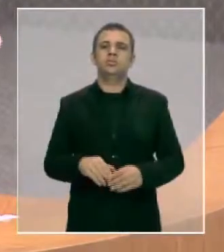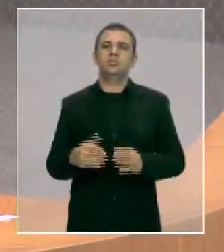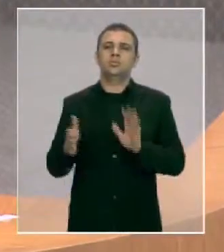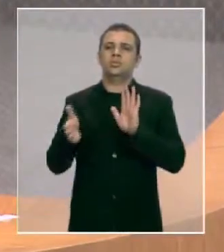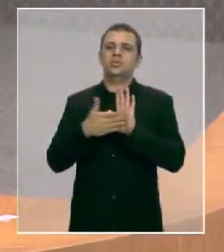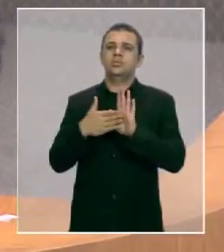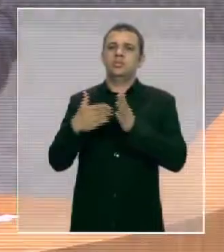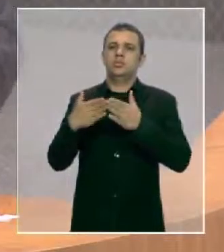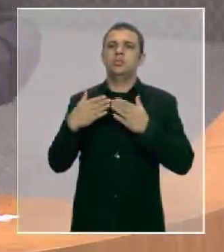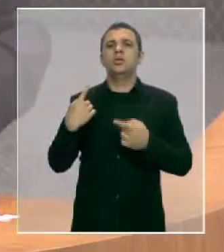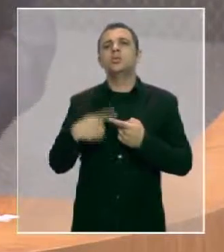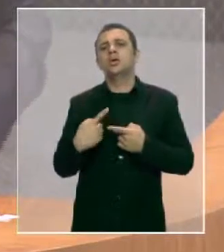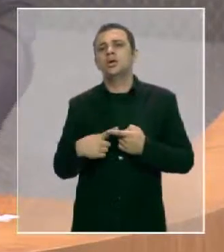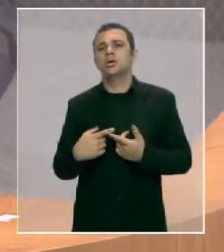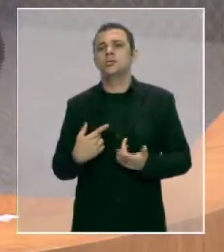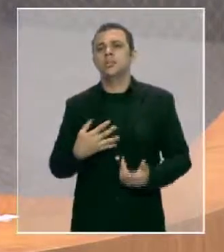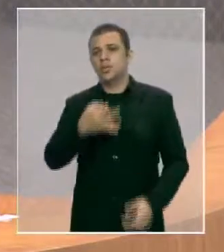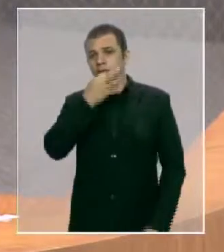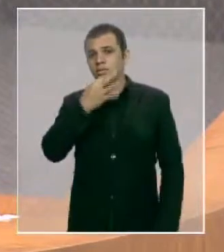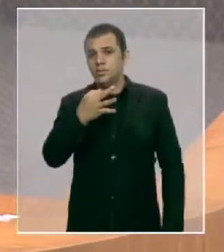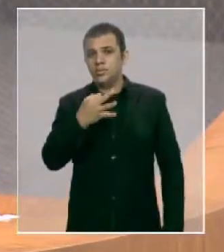Porque a CGU, ela precisa saber